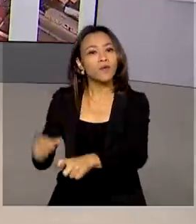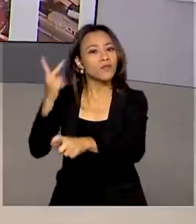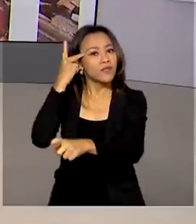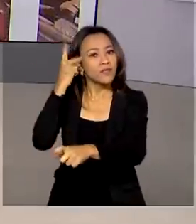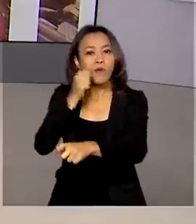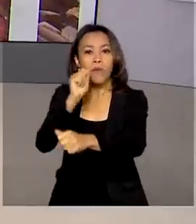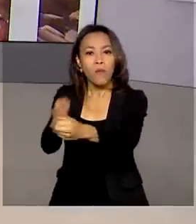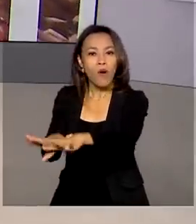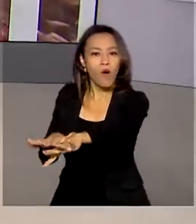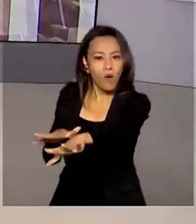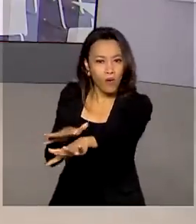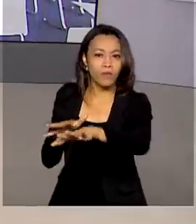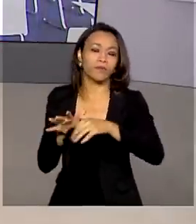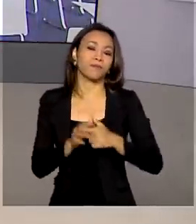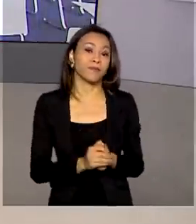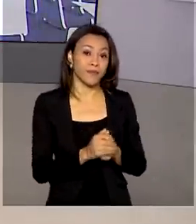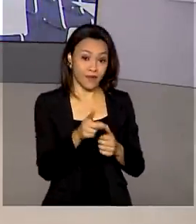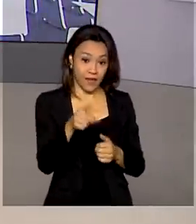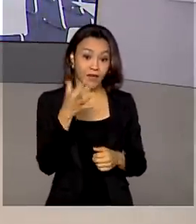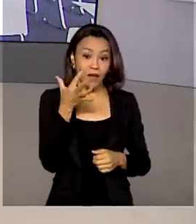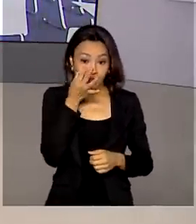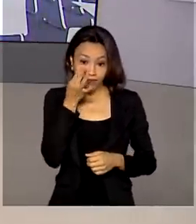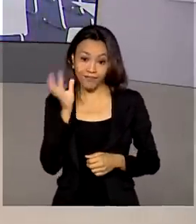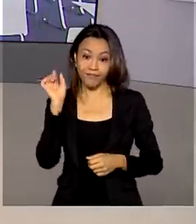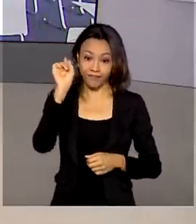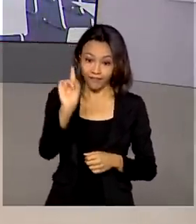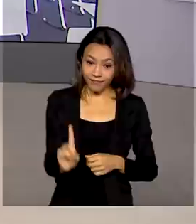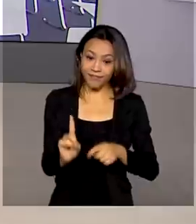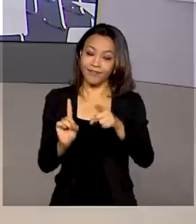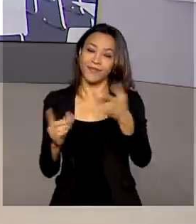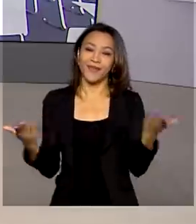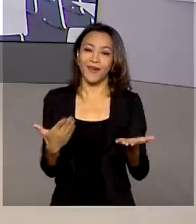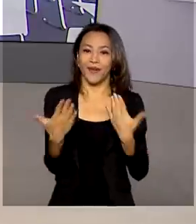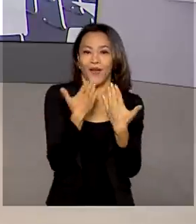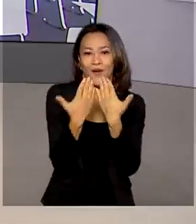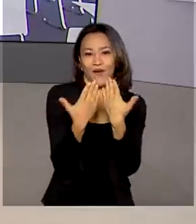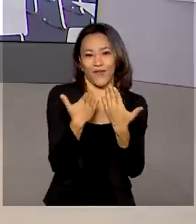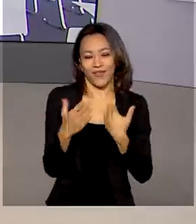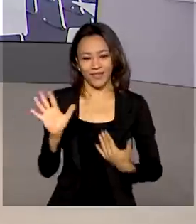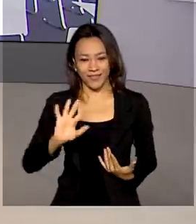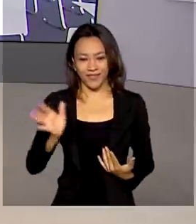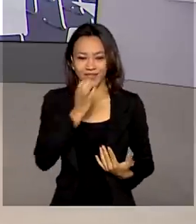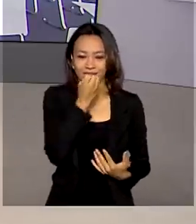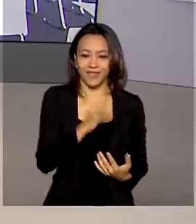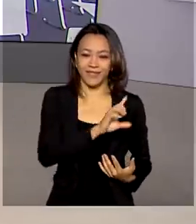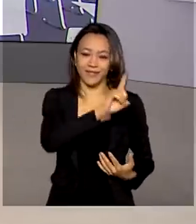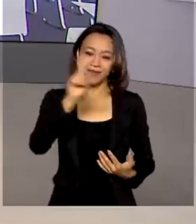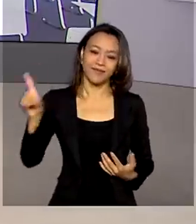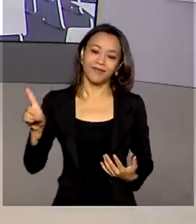Santos. Manuela Castro está ao vivo no Terminal de São Simão em conversa agora com a gente. Oi, Manu, bom dia!